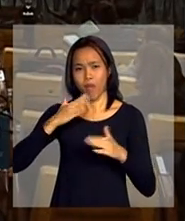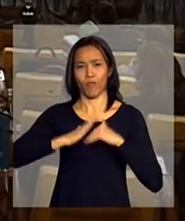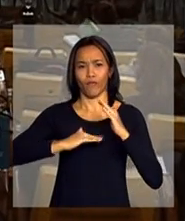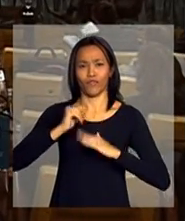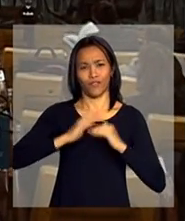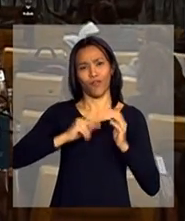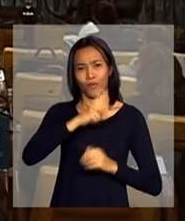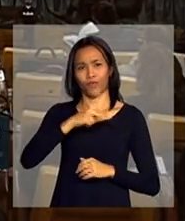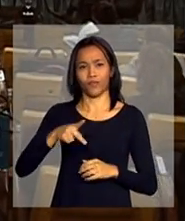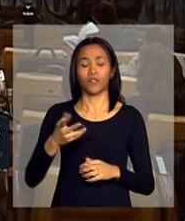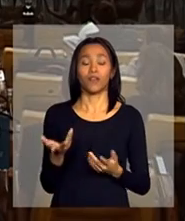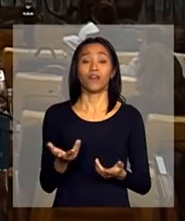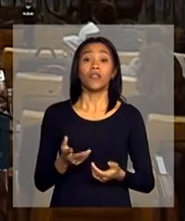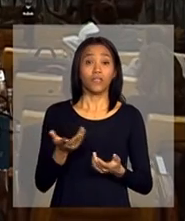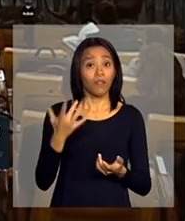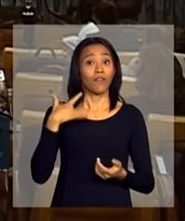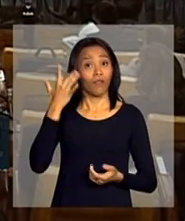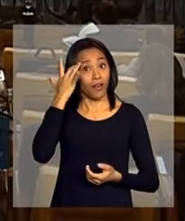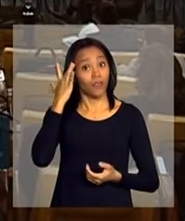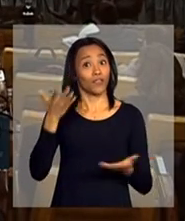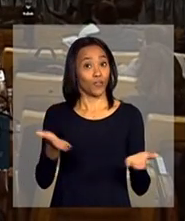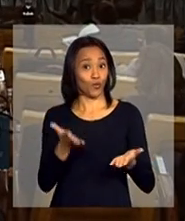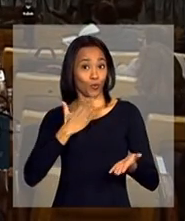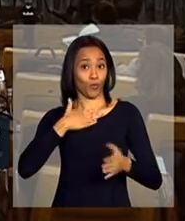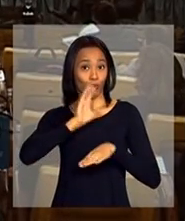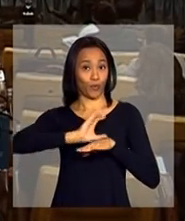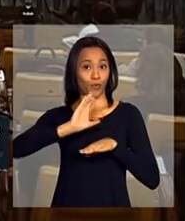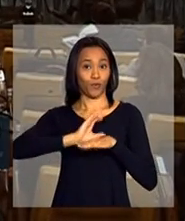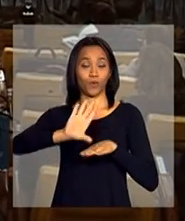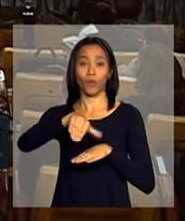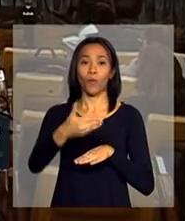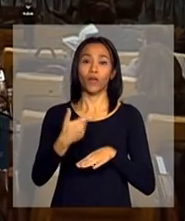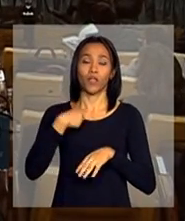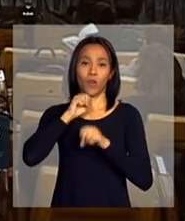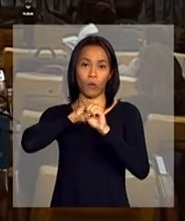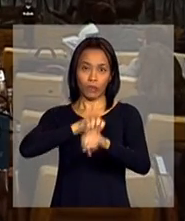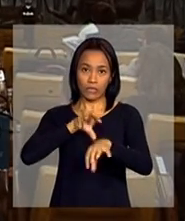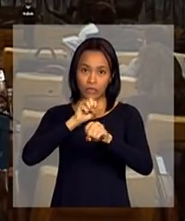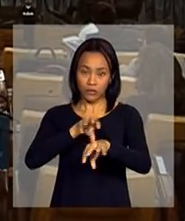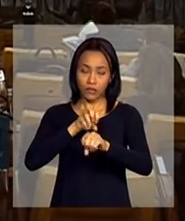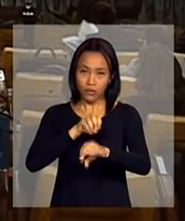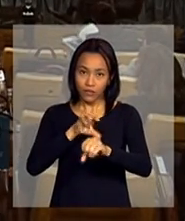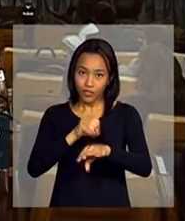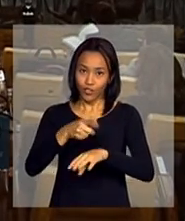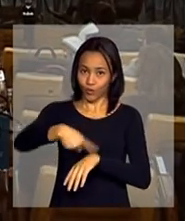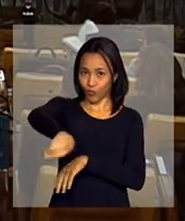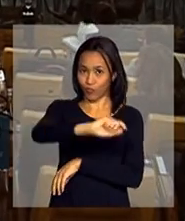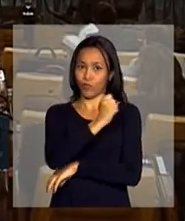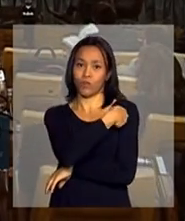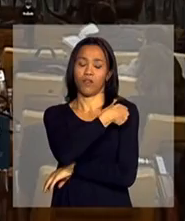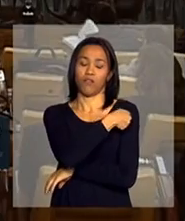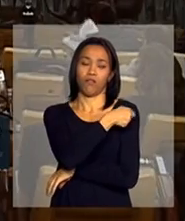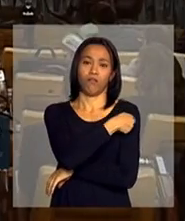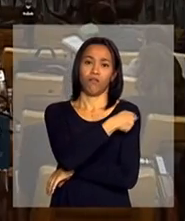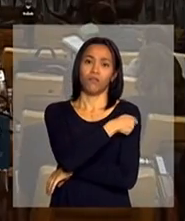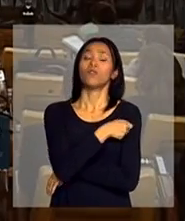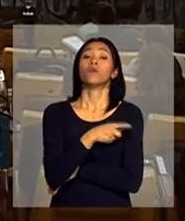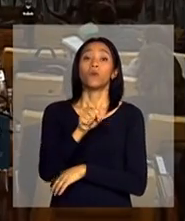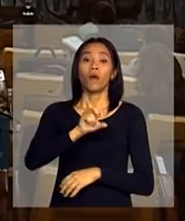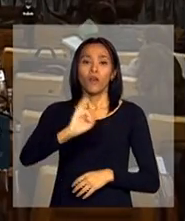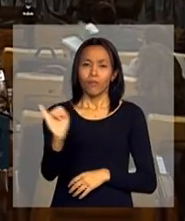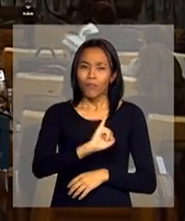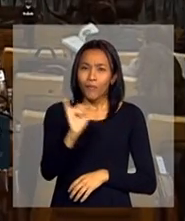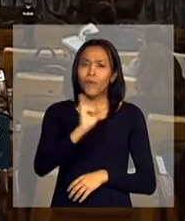realmente, eu acho que grande momento do professor lá no meu curso é quando eu ensino para os alunos a